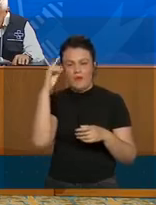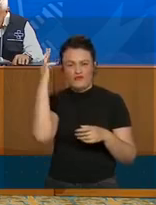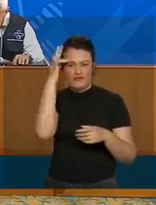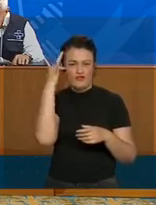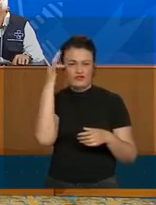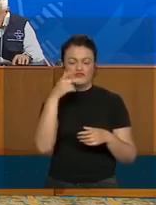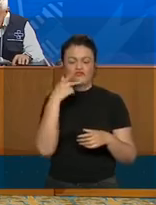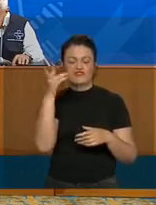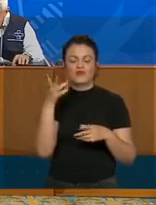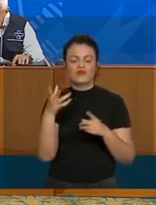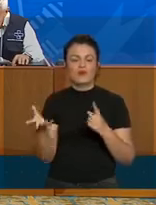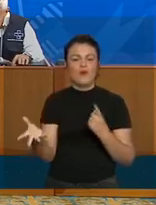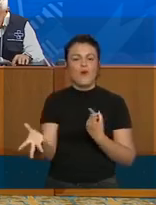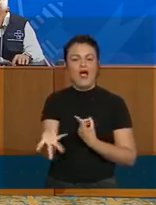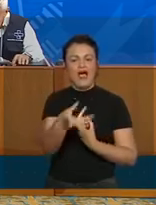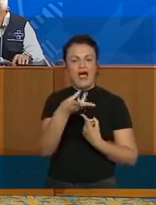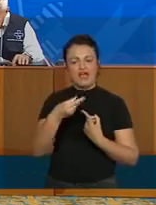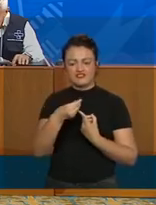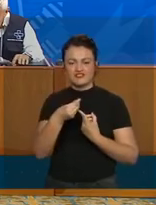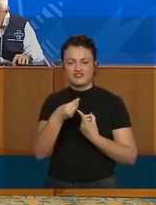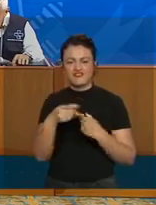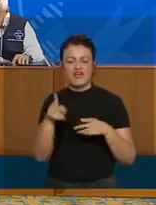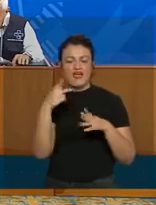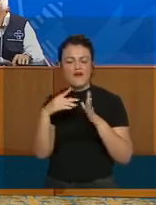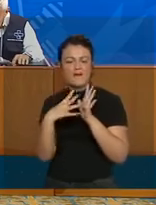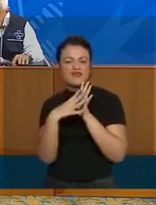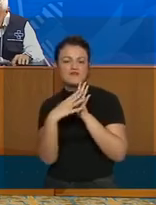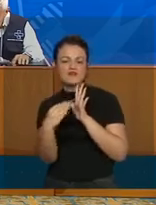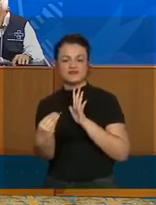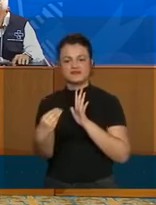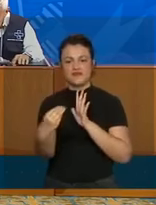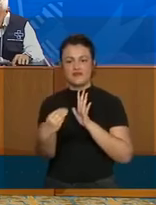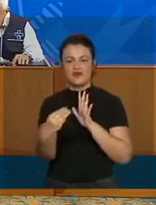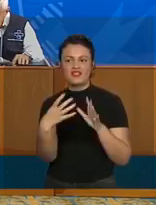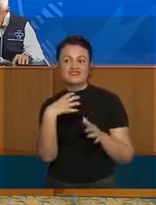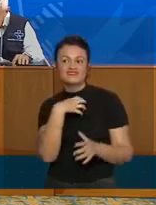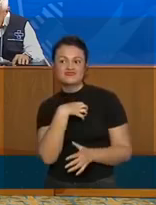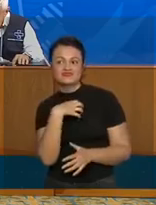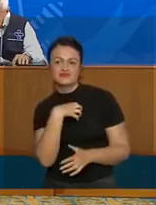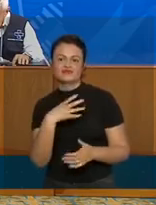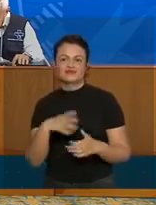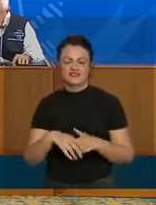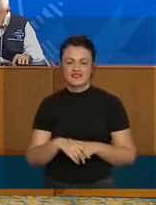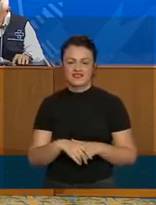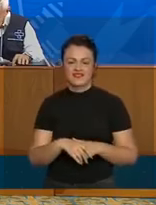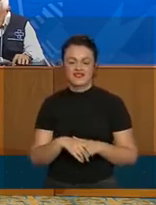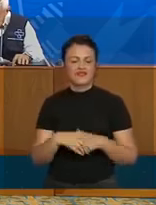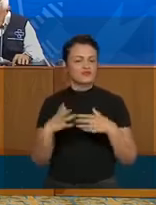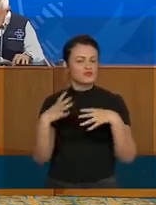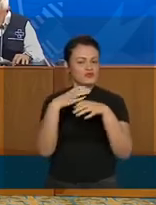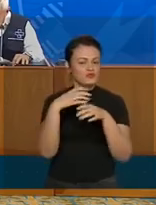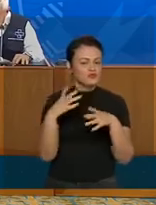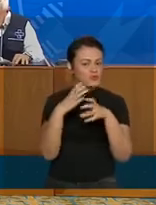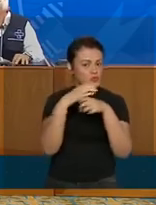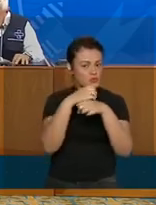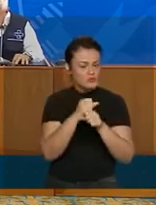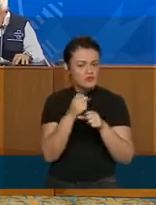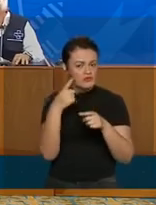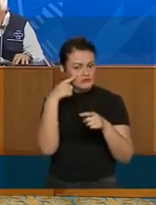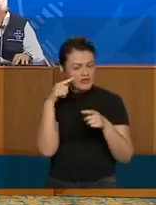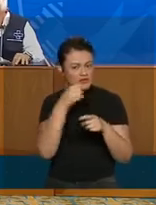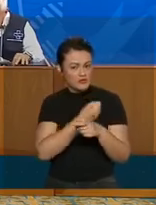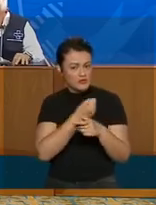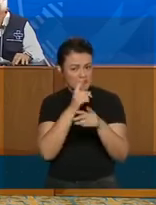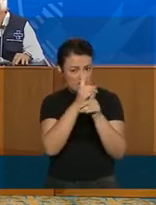arte, ela é uma impressão, ela é sentimento, baseado nos números que vão nos mostrando